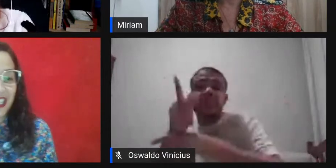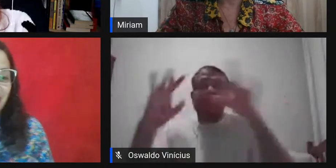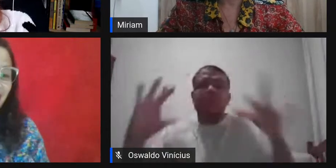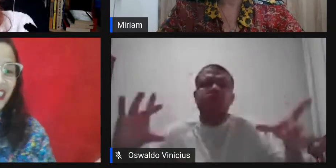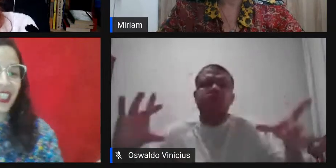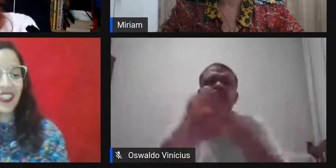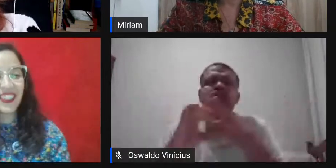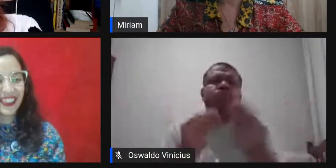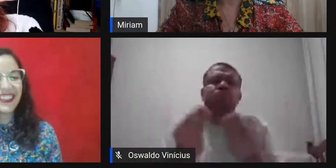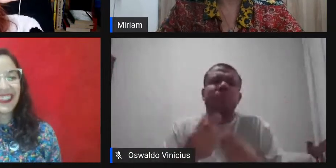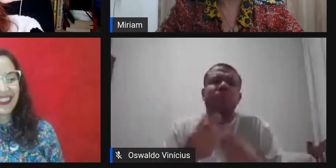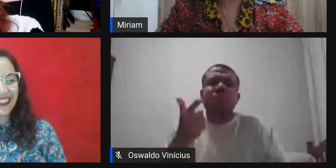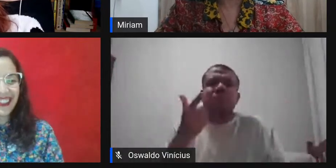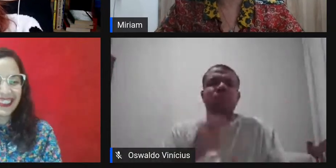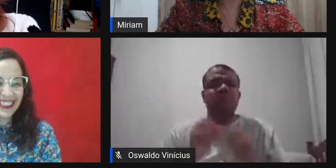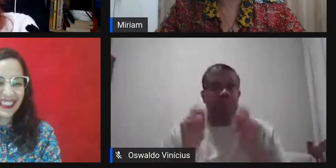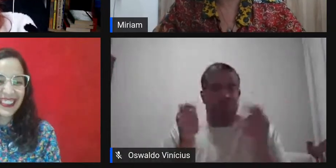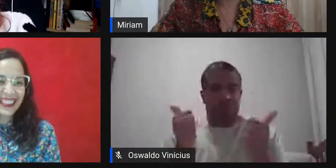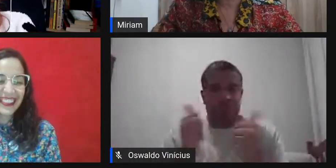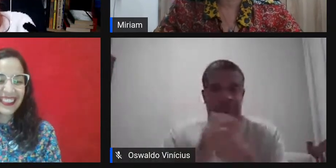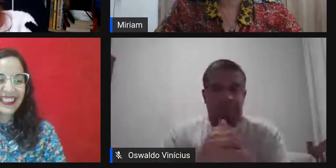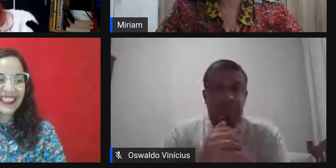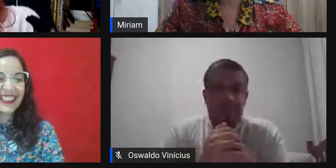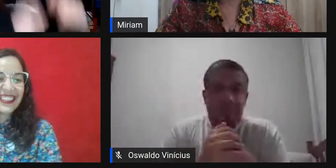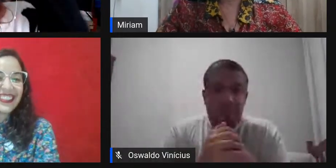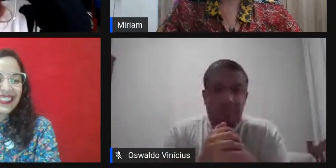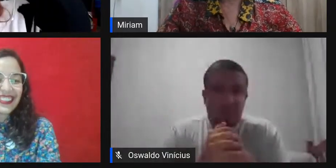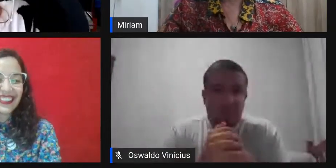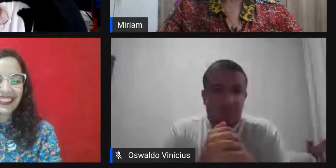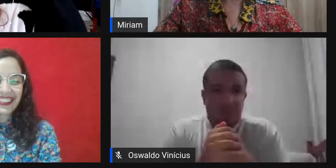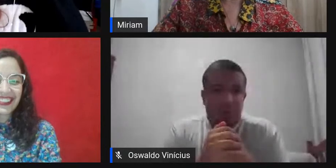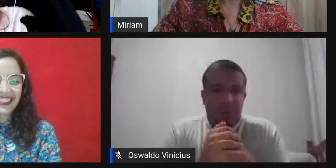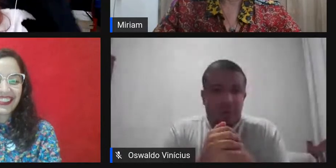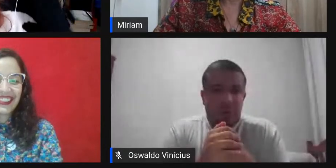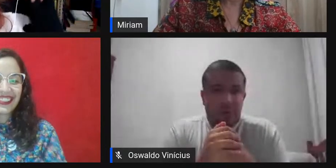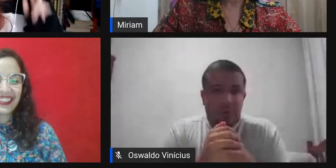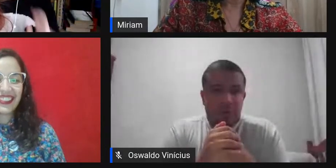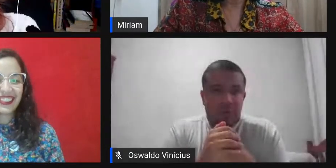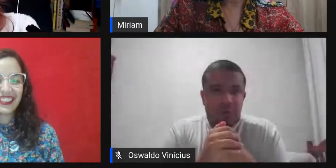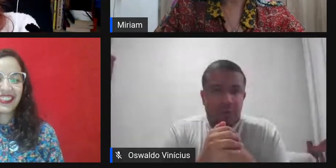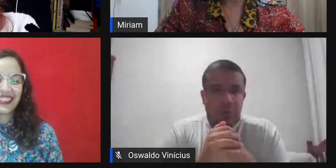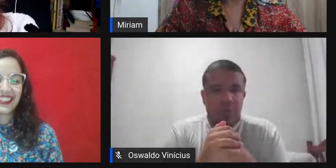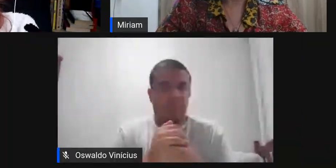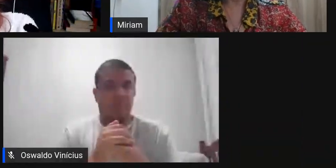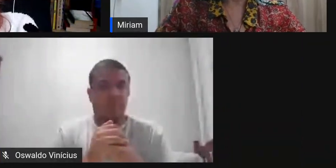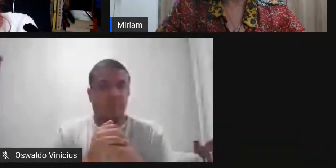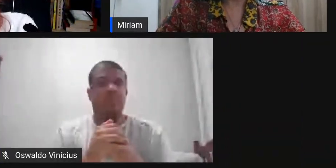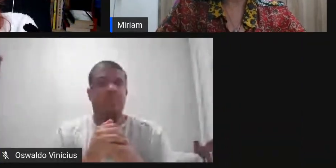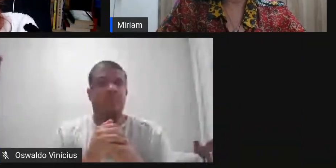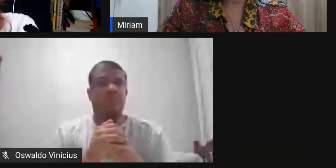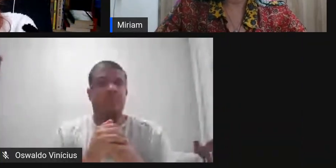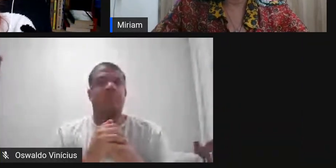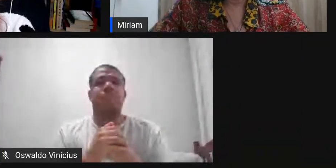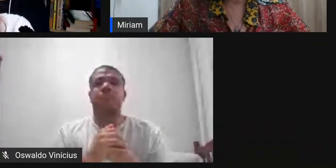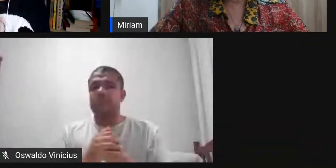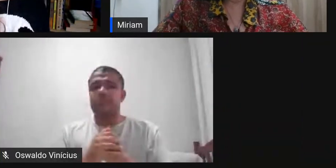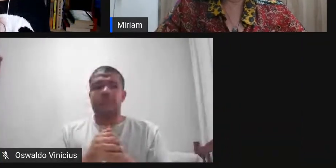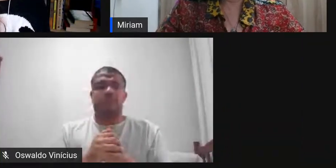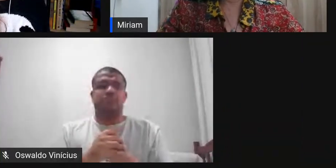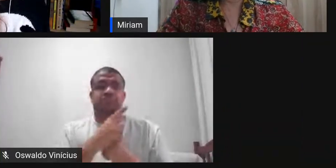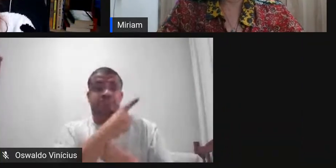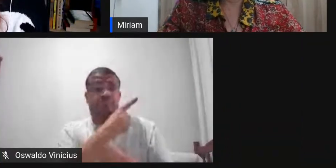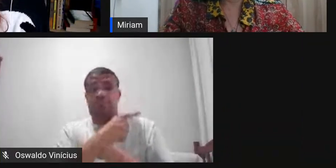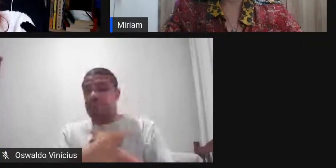consegui expressar direito o que que acontece a minha formação na verdade